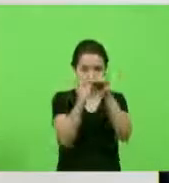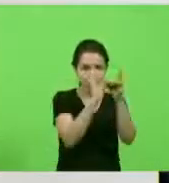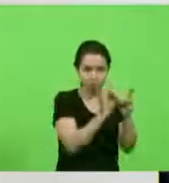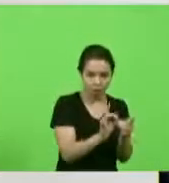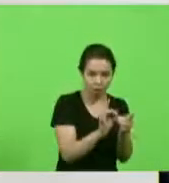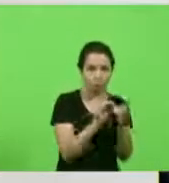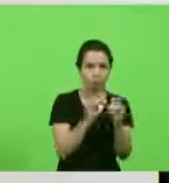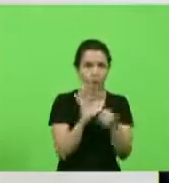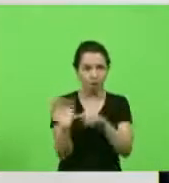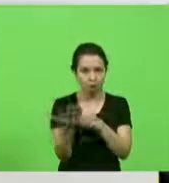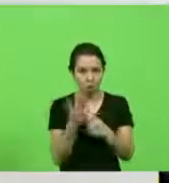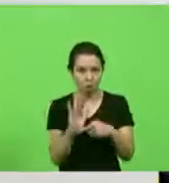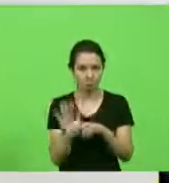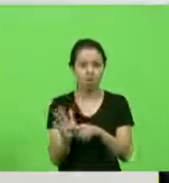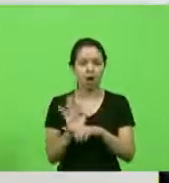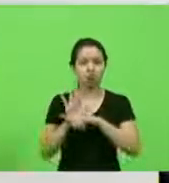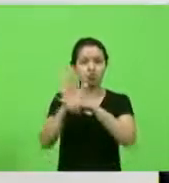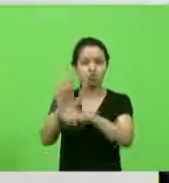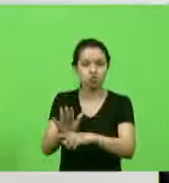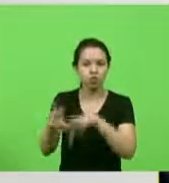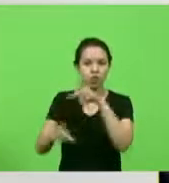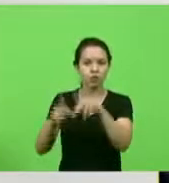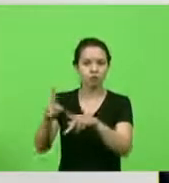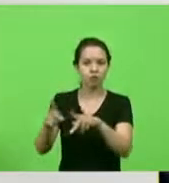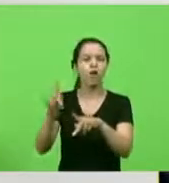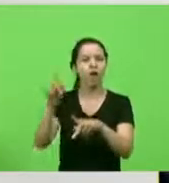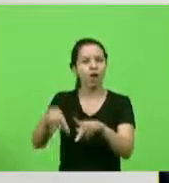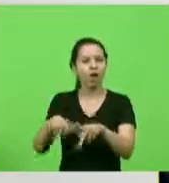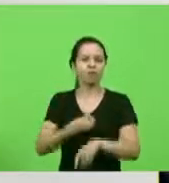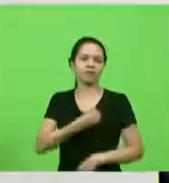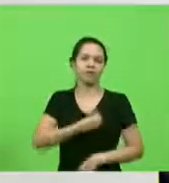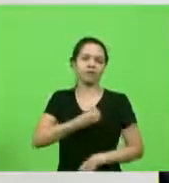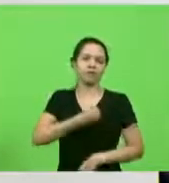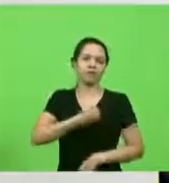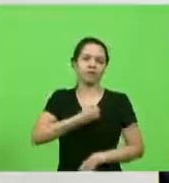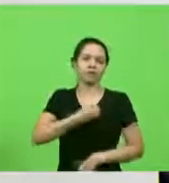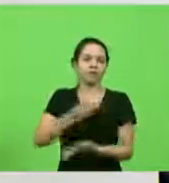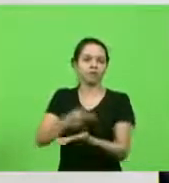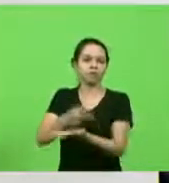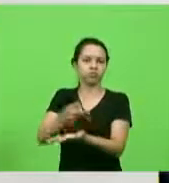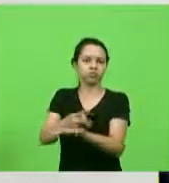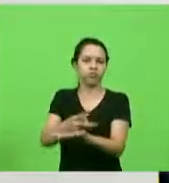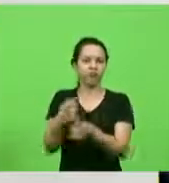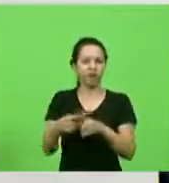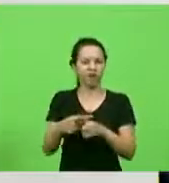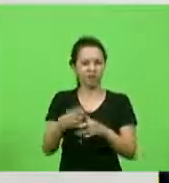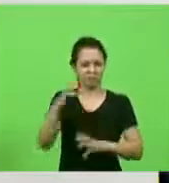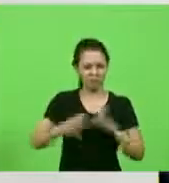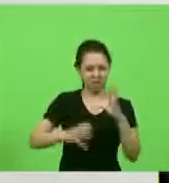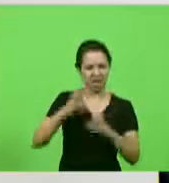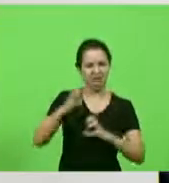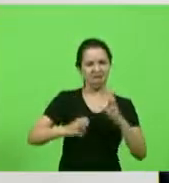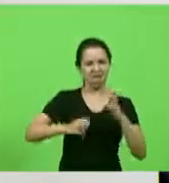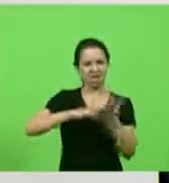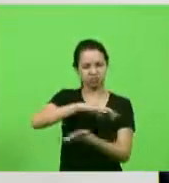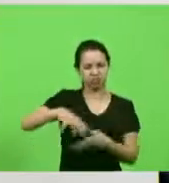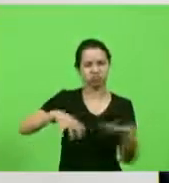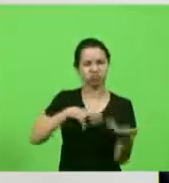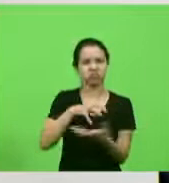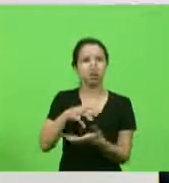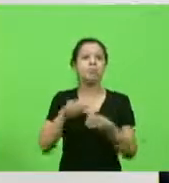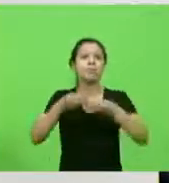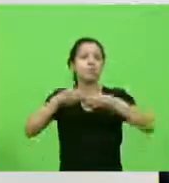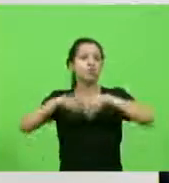povo catarinense, são mais vidas, porque estas brigas e desuniões simplesmente